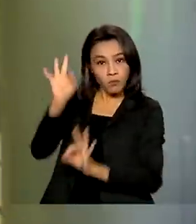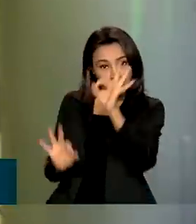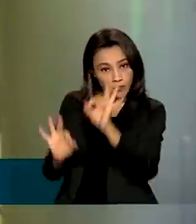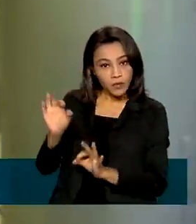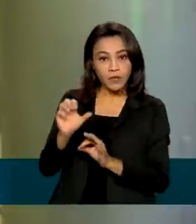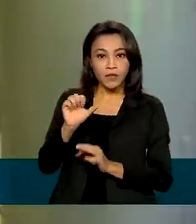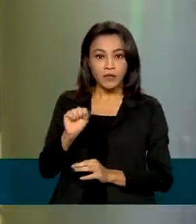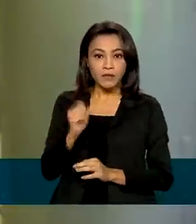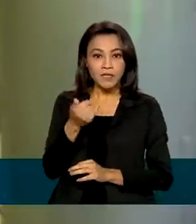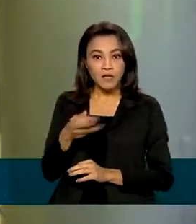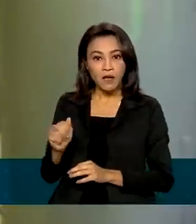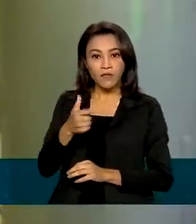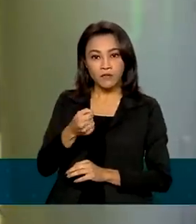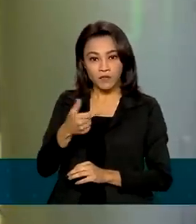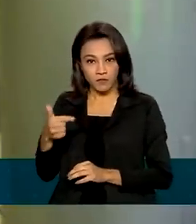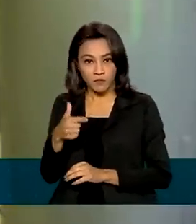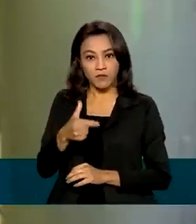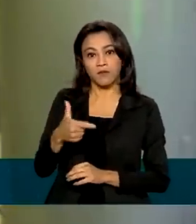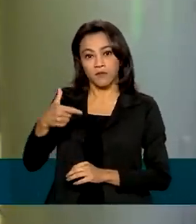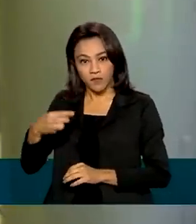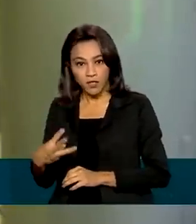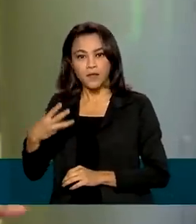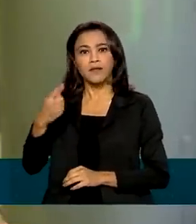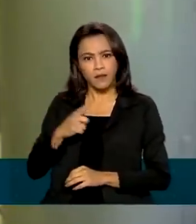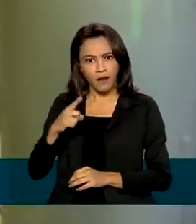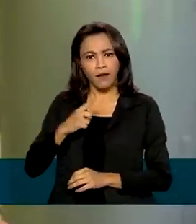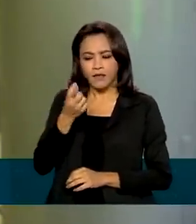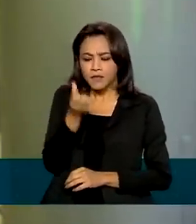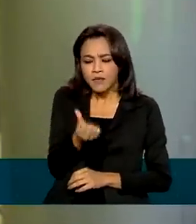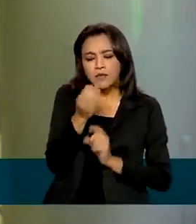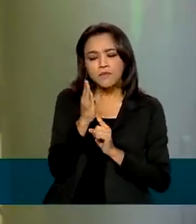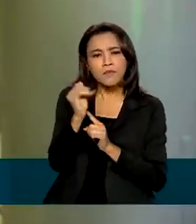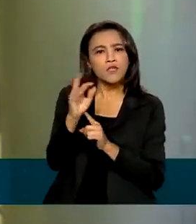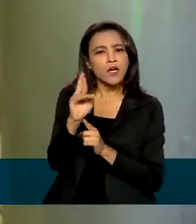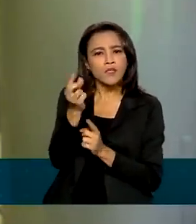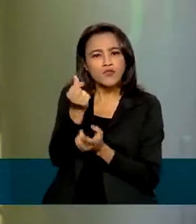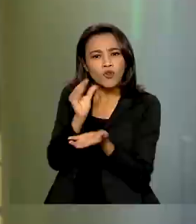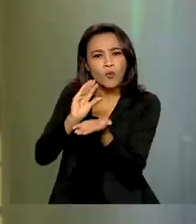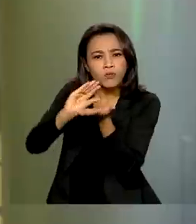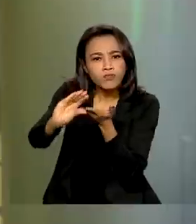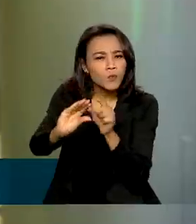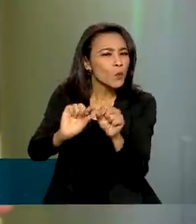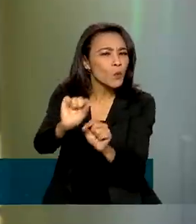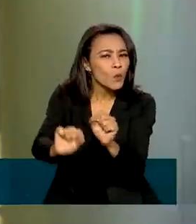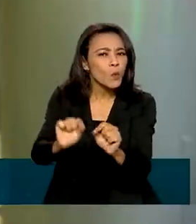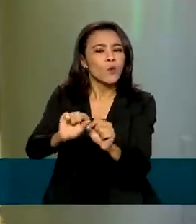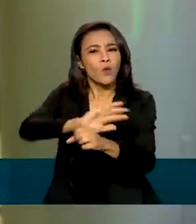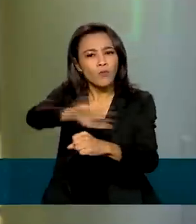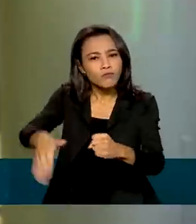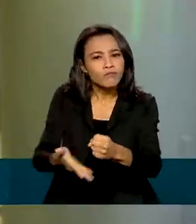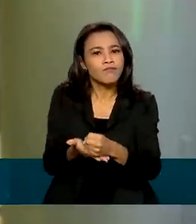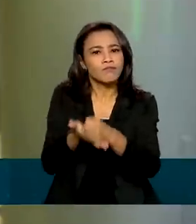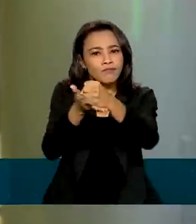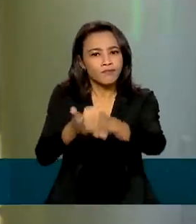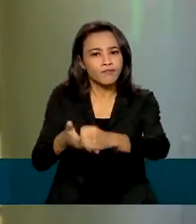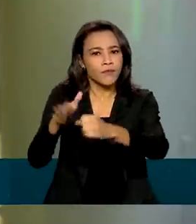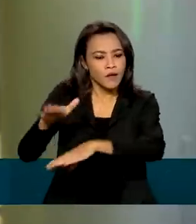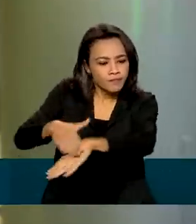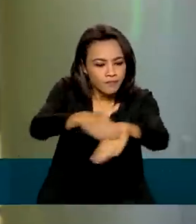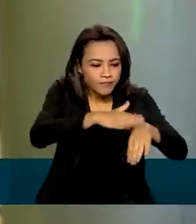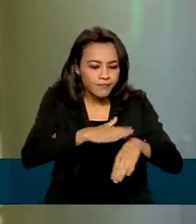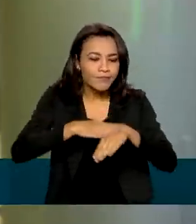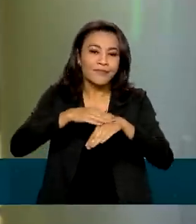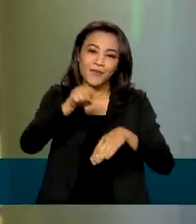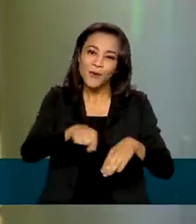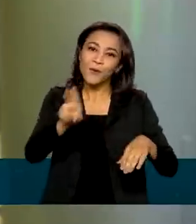-2023 destina ainda 6 bilhões de reais para a adoção de práticas sustentáveis por meio do Programa